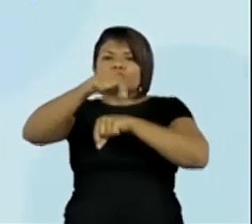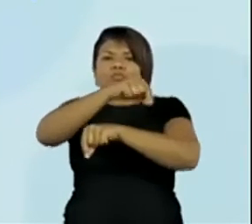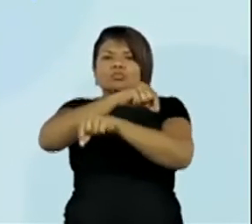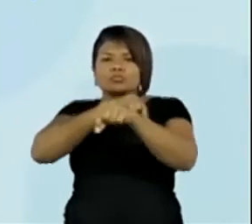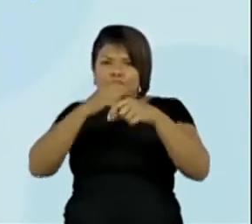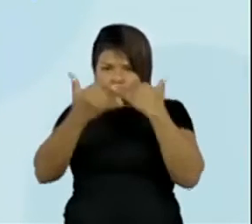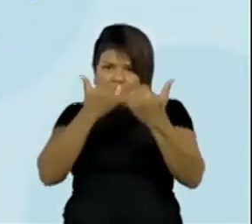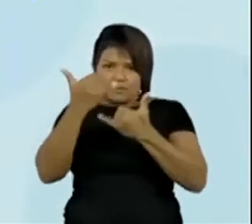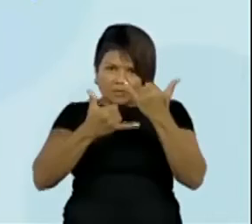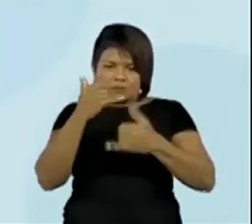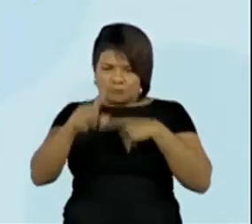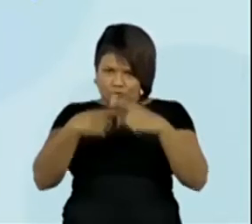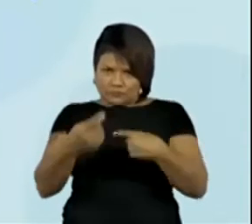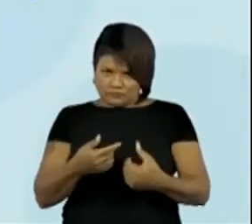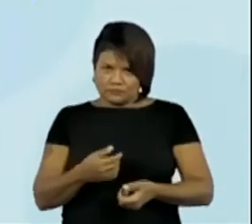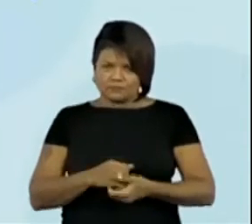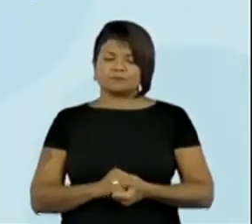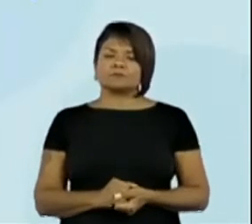lá.